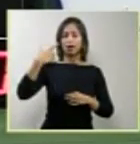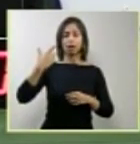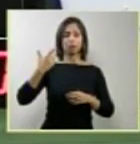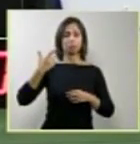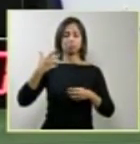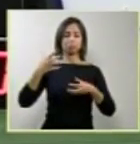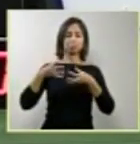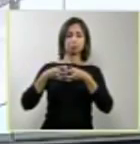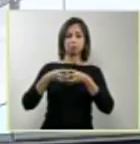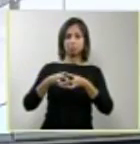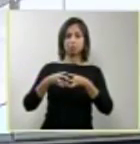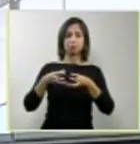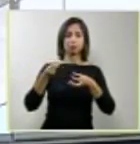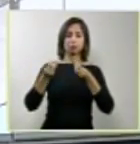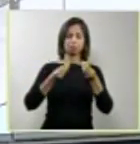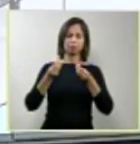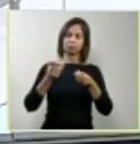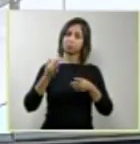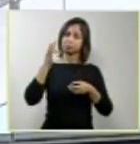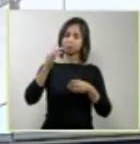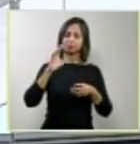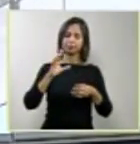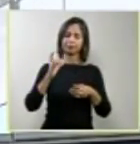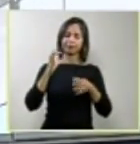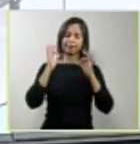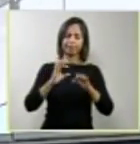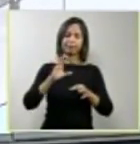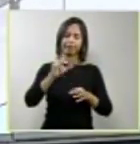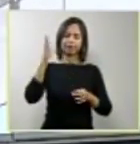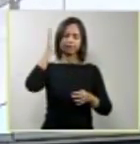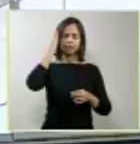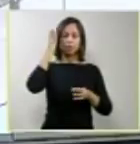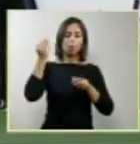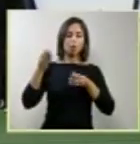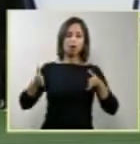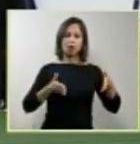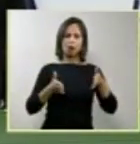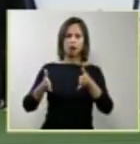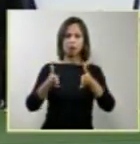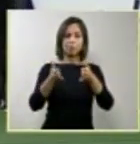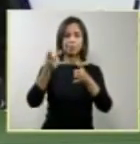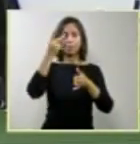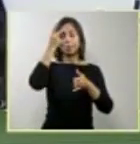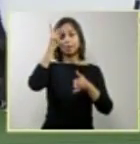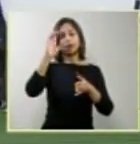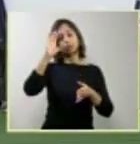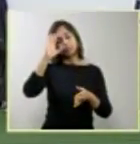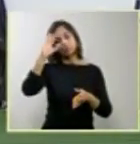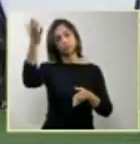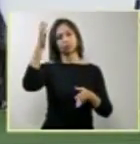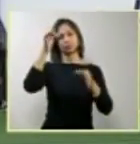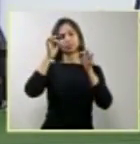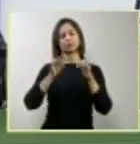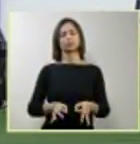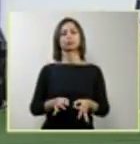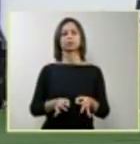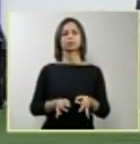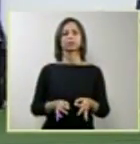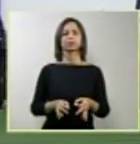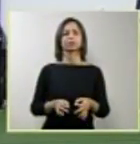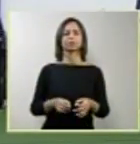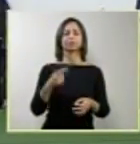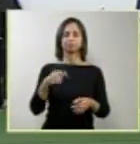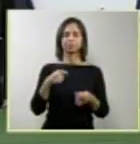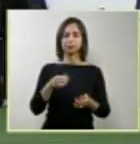servirá, sem dúvida alguma, para chegar-se a uma decisão que se mostre